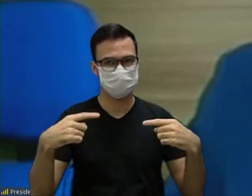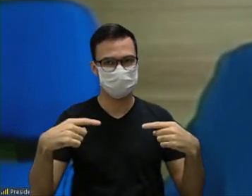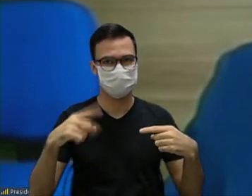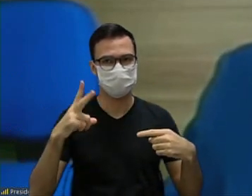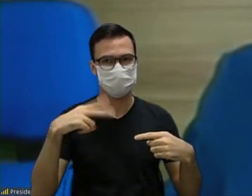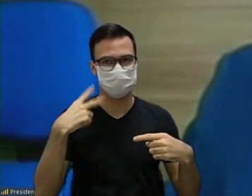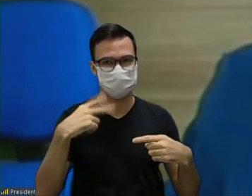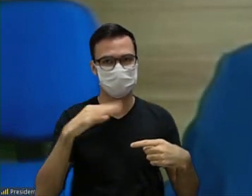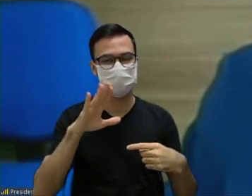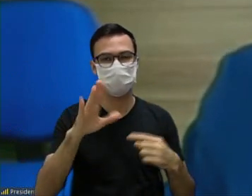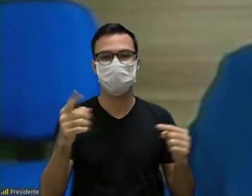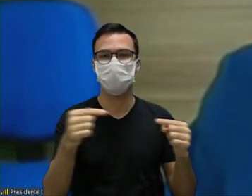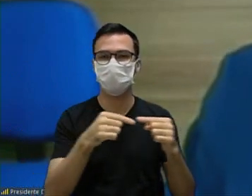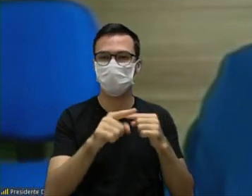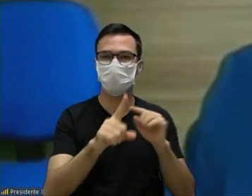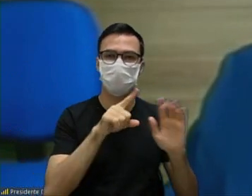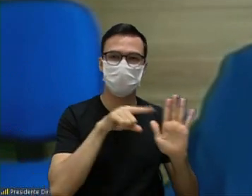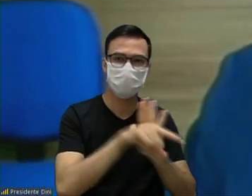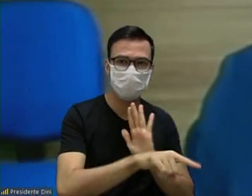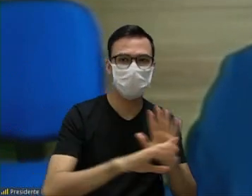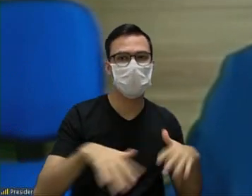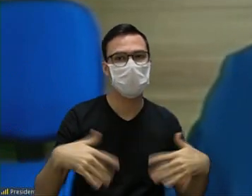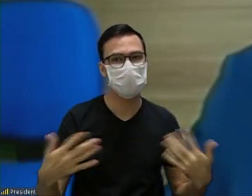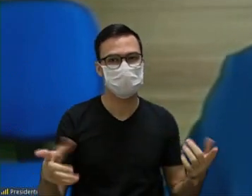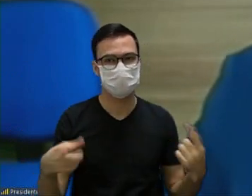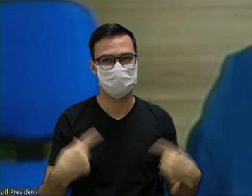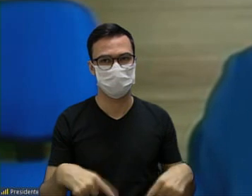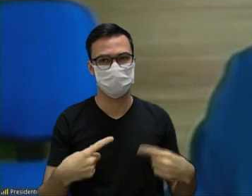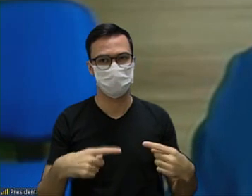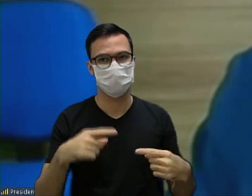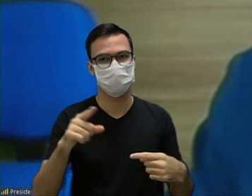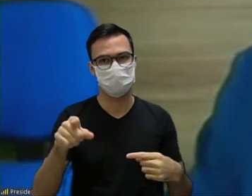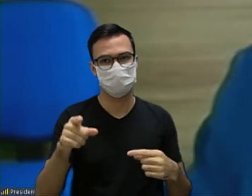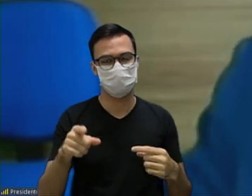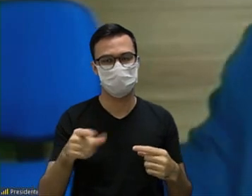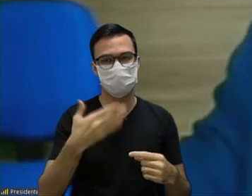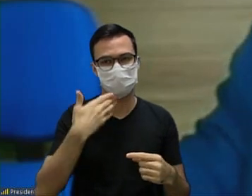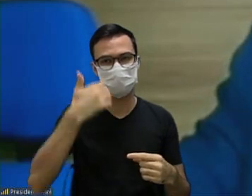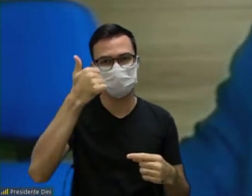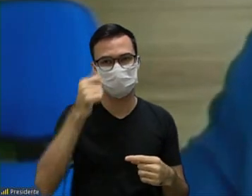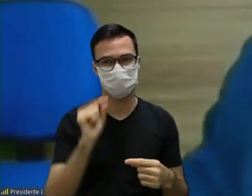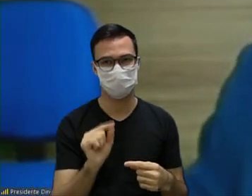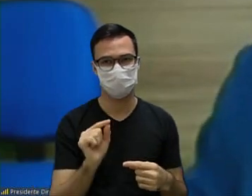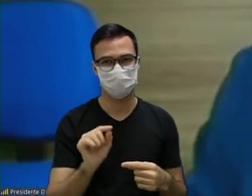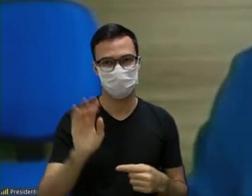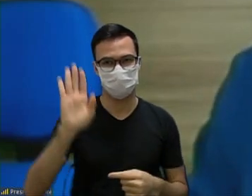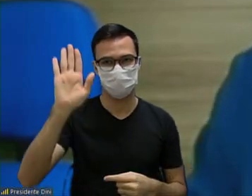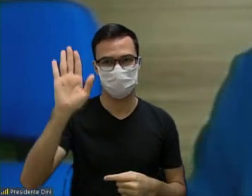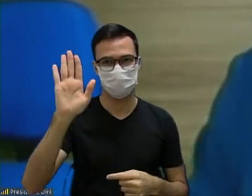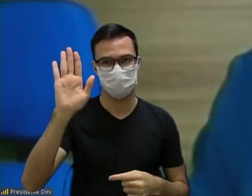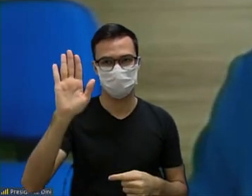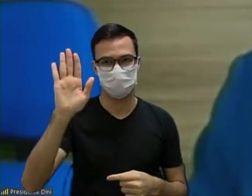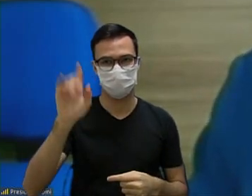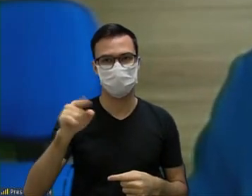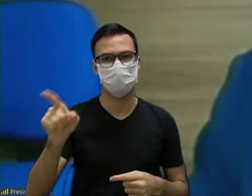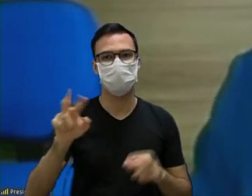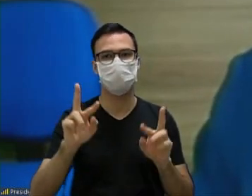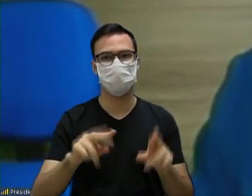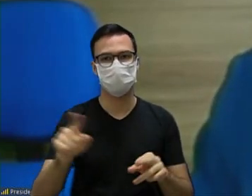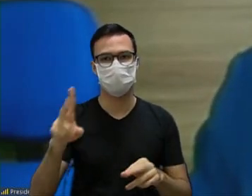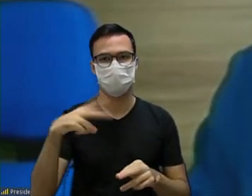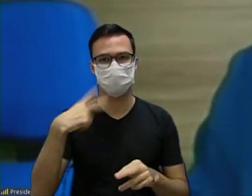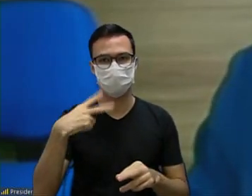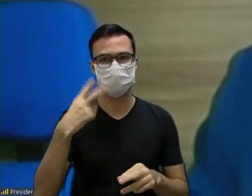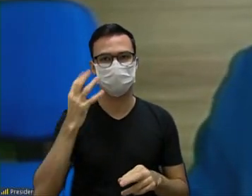vereador é questão de ordem ou é para discutir senão eu prefiro que o senhor coloque a mãozinha como a vereadora Fernanda